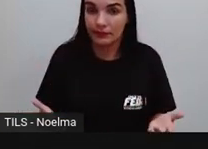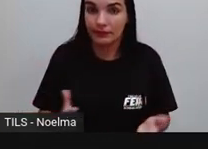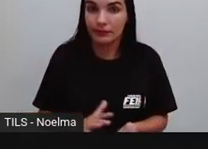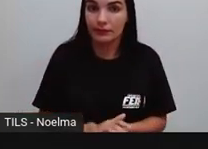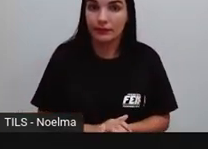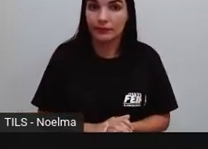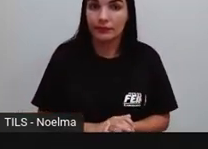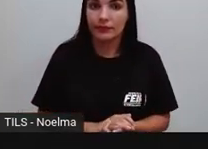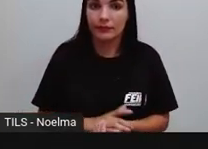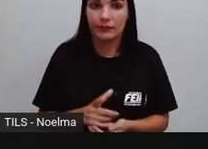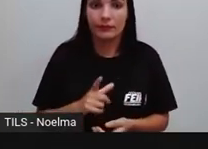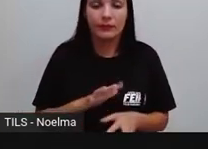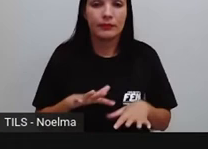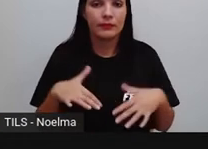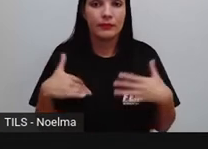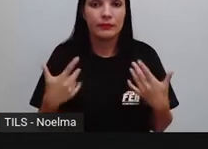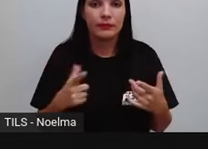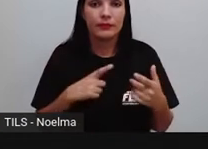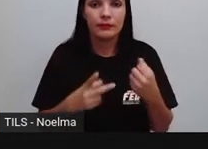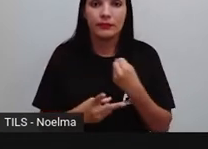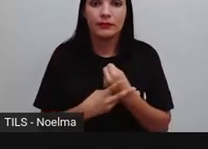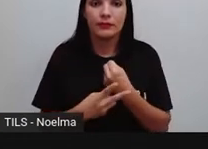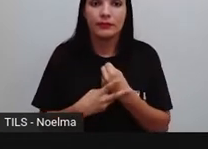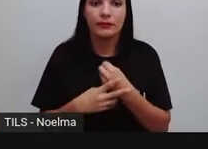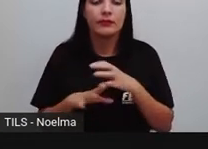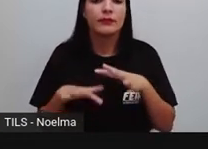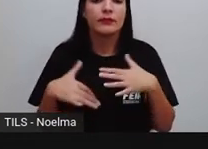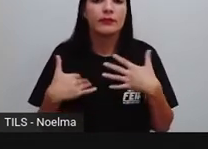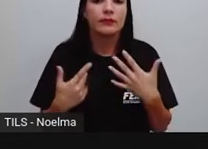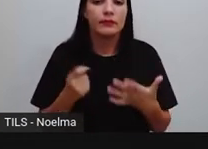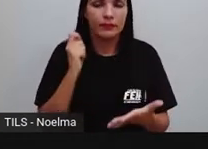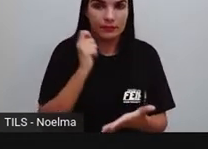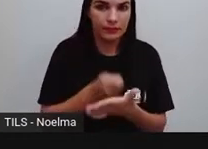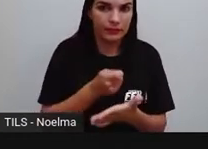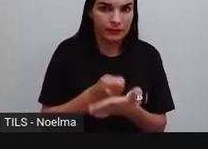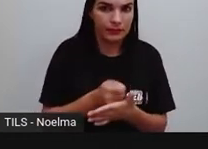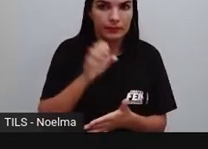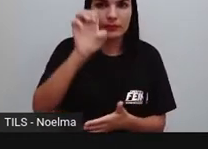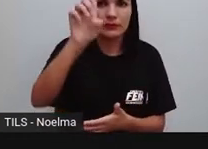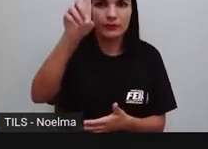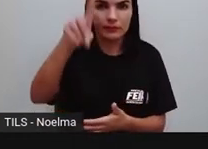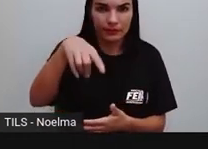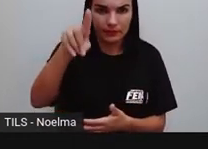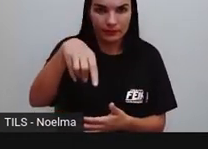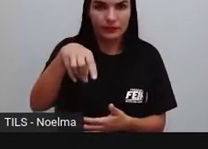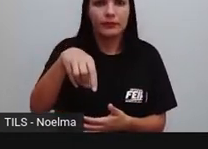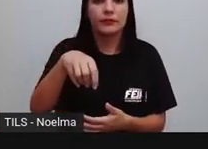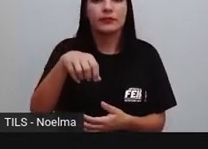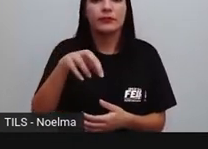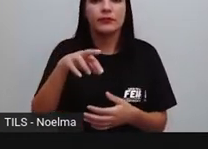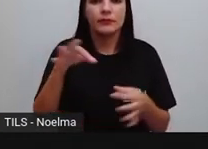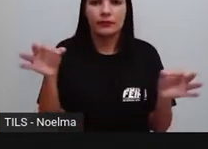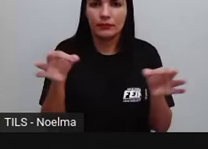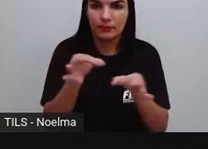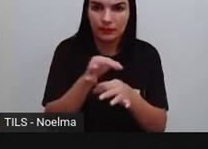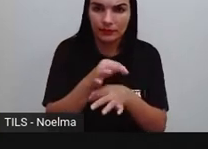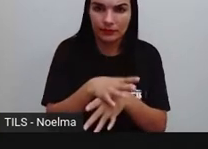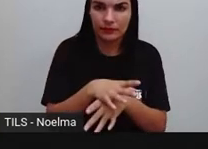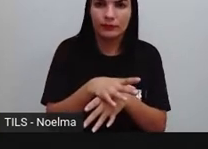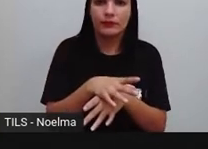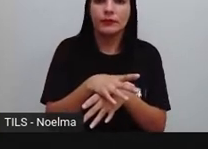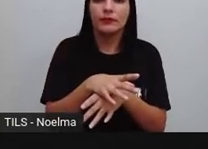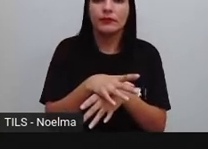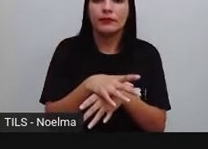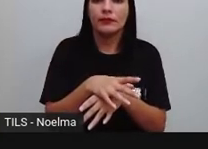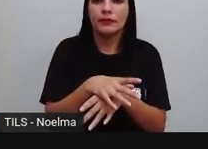quais são os verbos que nós temos aí? Afirmam, é, resolver, será e fará. Será aparece